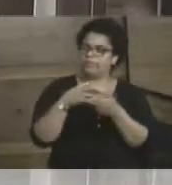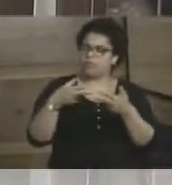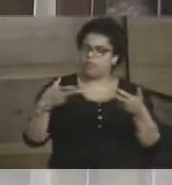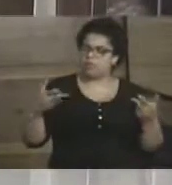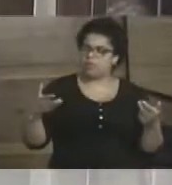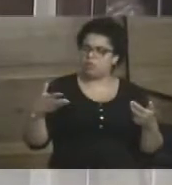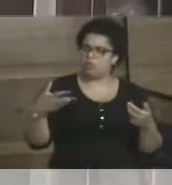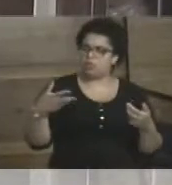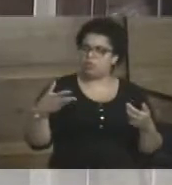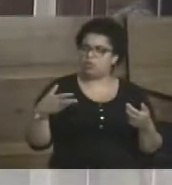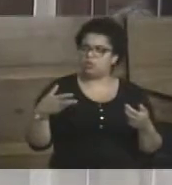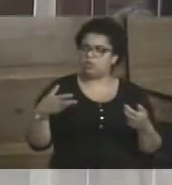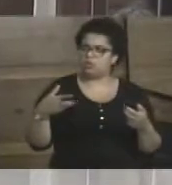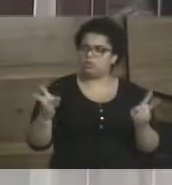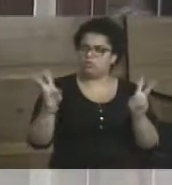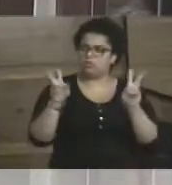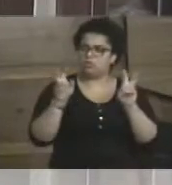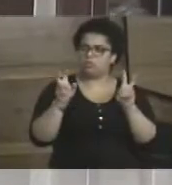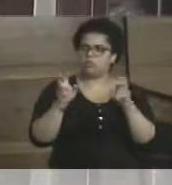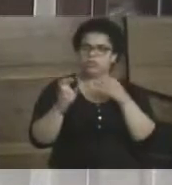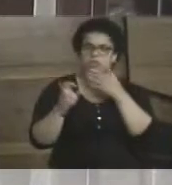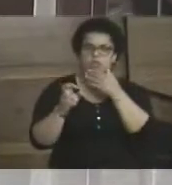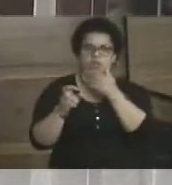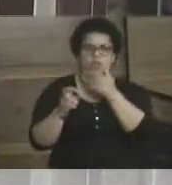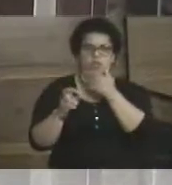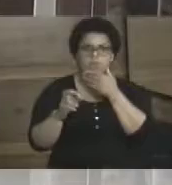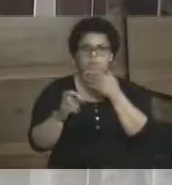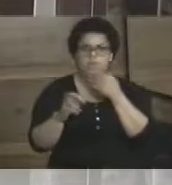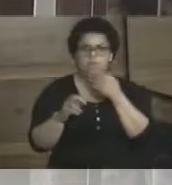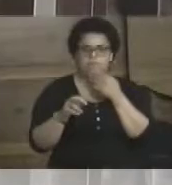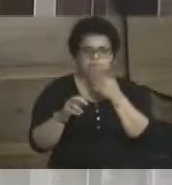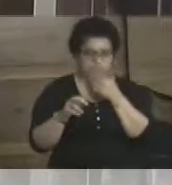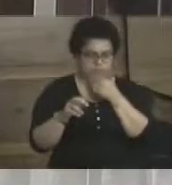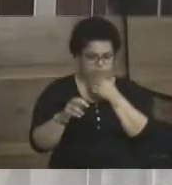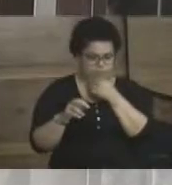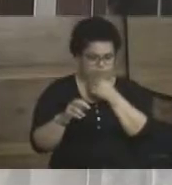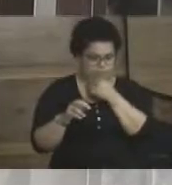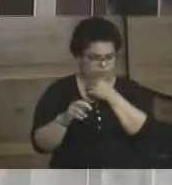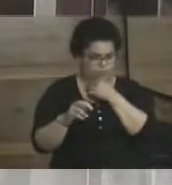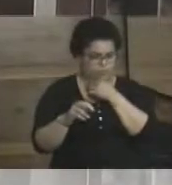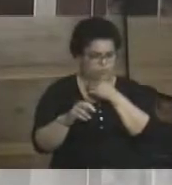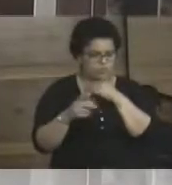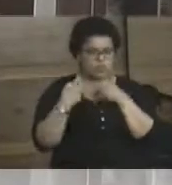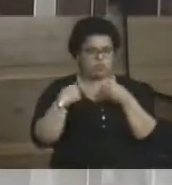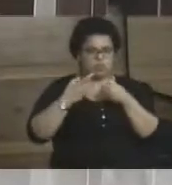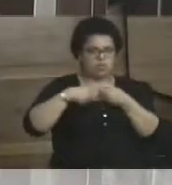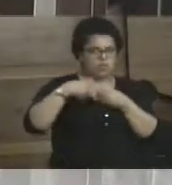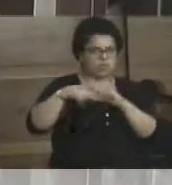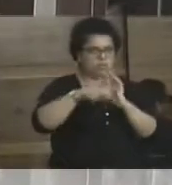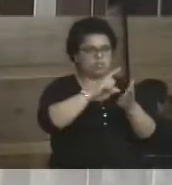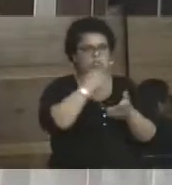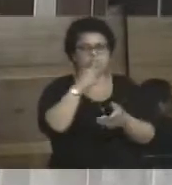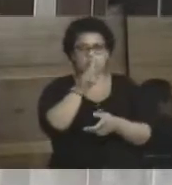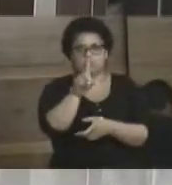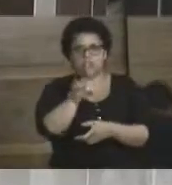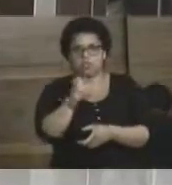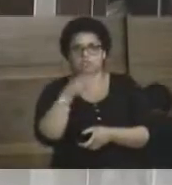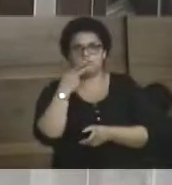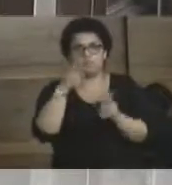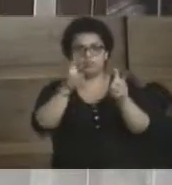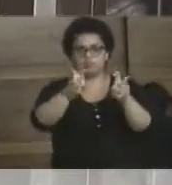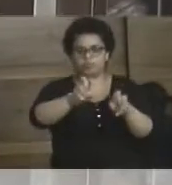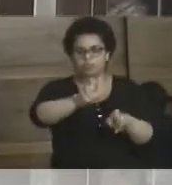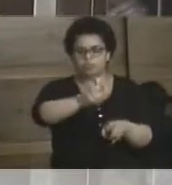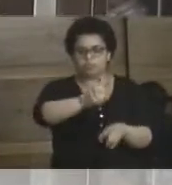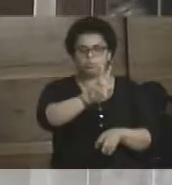questões sobre a saúde. E eu fui procurada... Vou voltar aqui à fala do Zé, que, quando falou do professor,